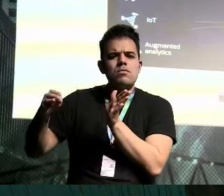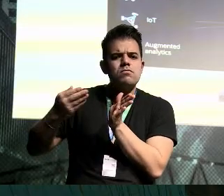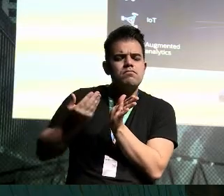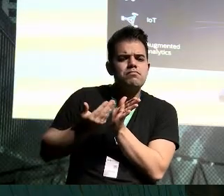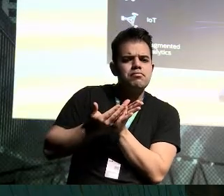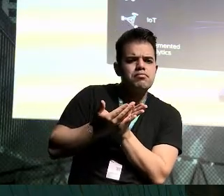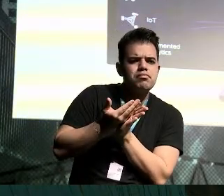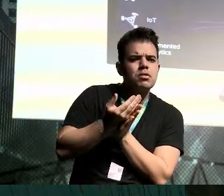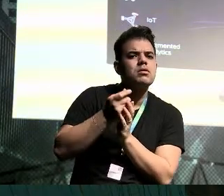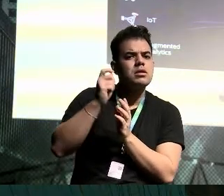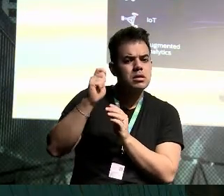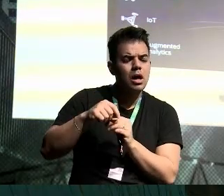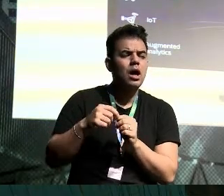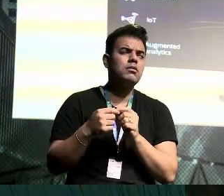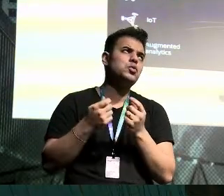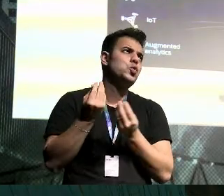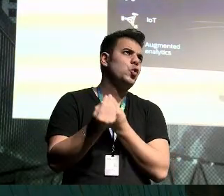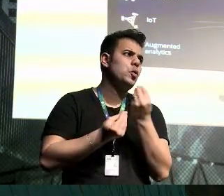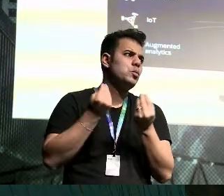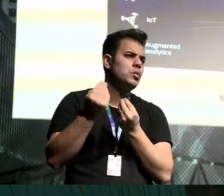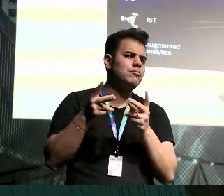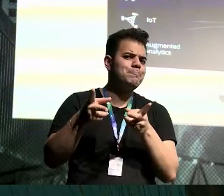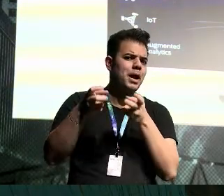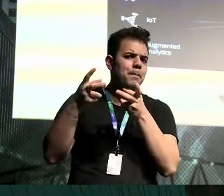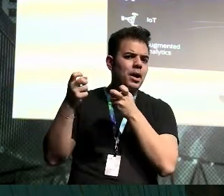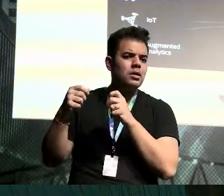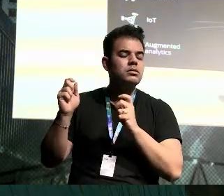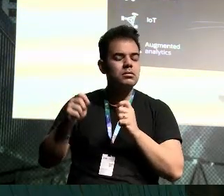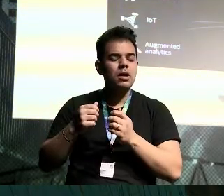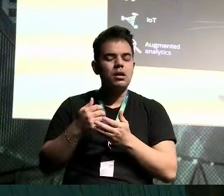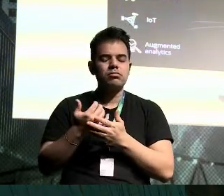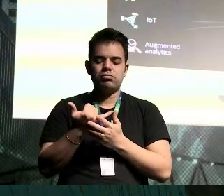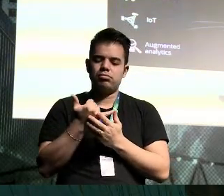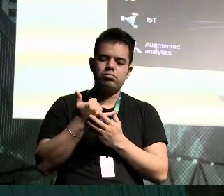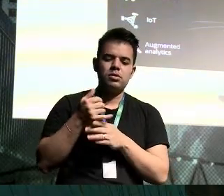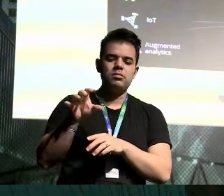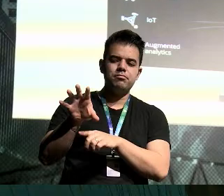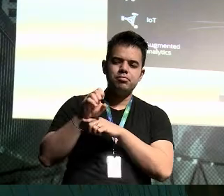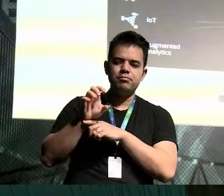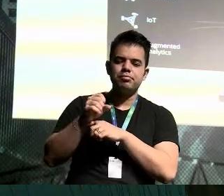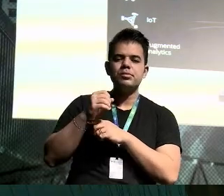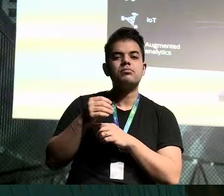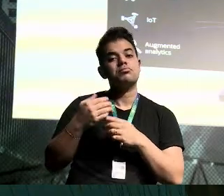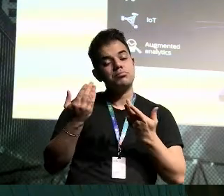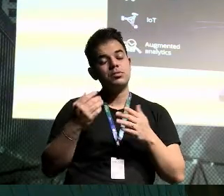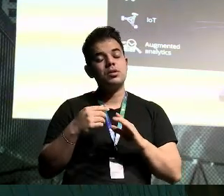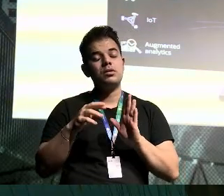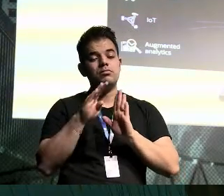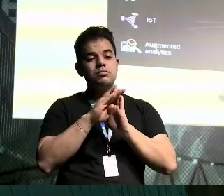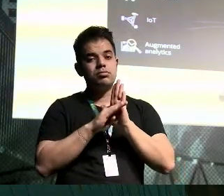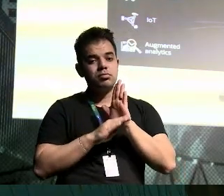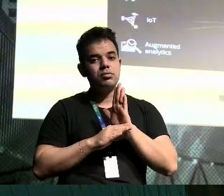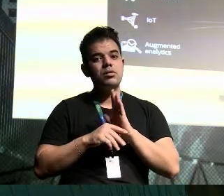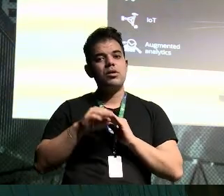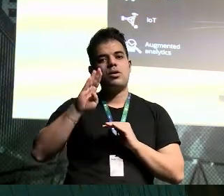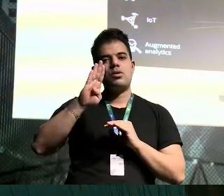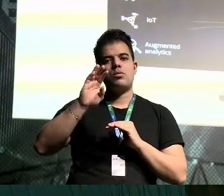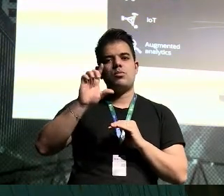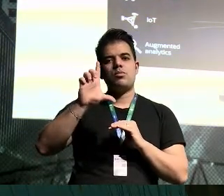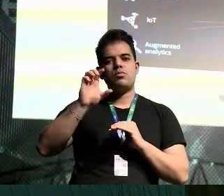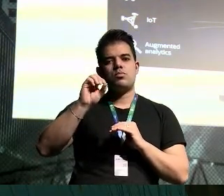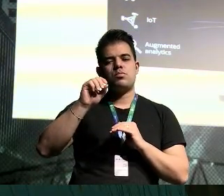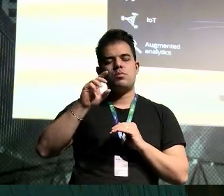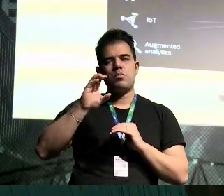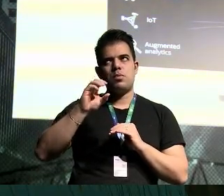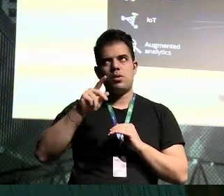posso fazer isso através de dispositivo móvel, posso fazer isso com digital assist de novo, registro no blockchain para garantir que não há